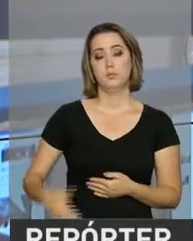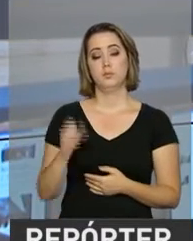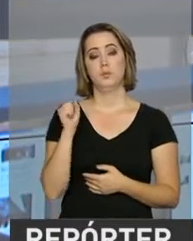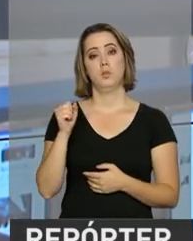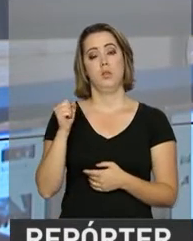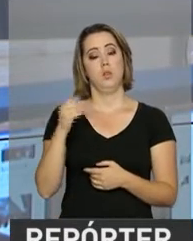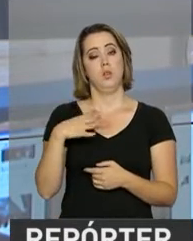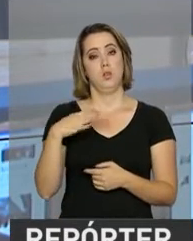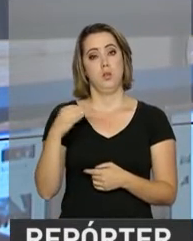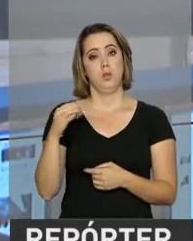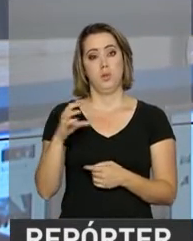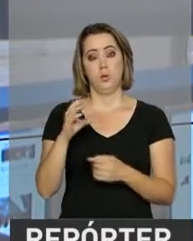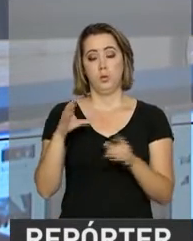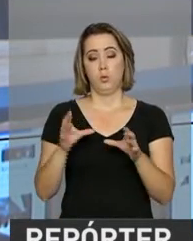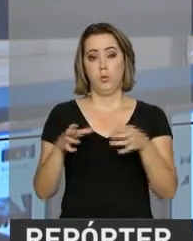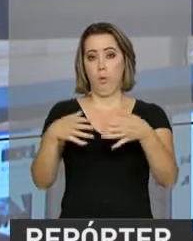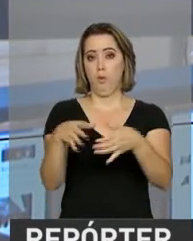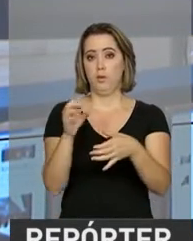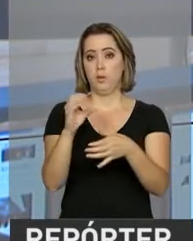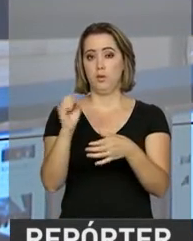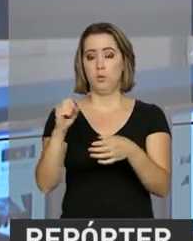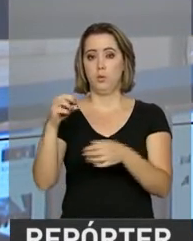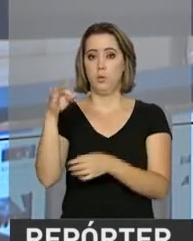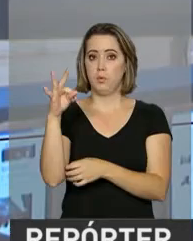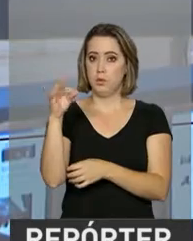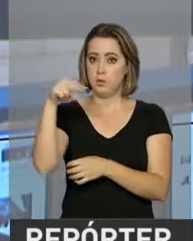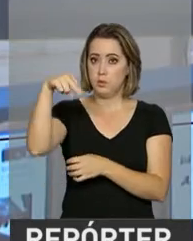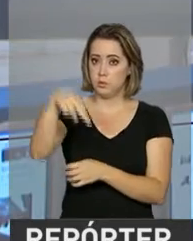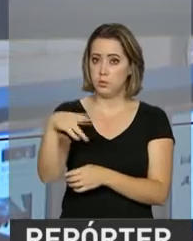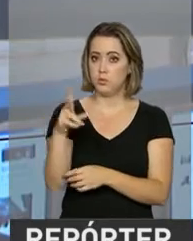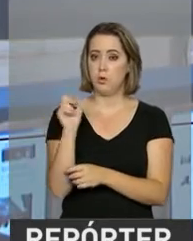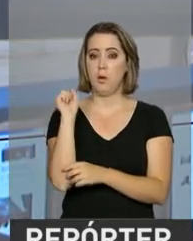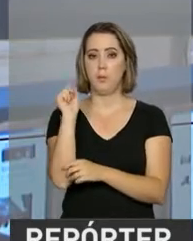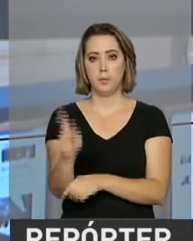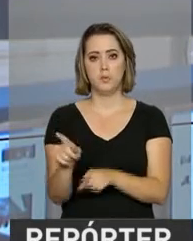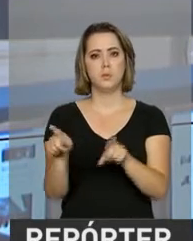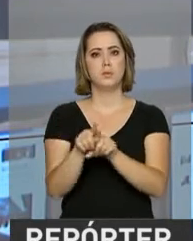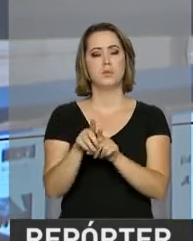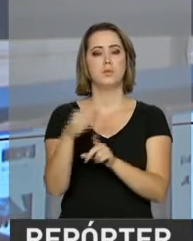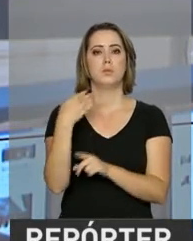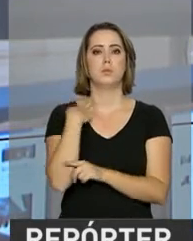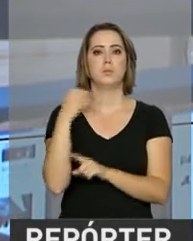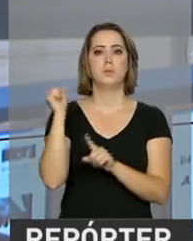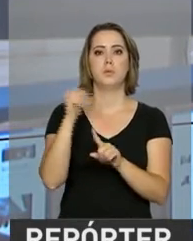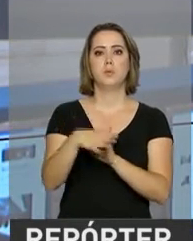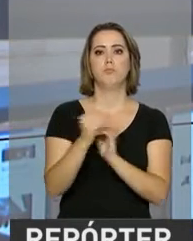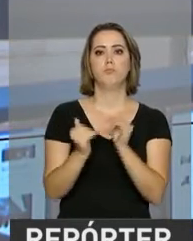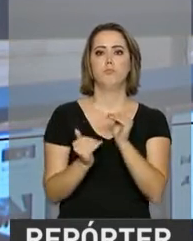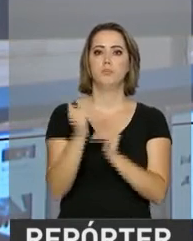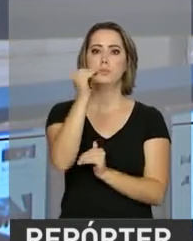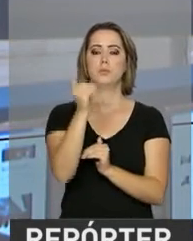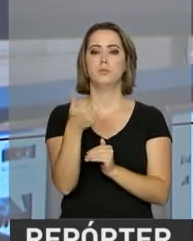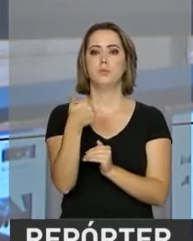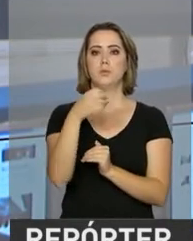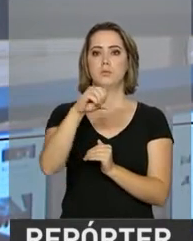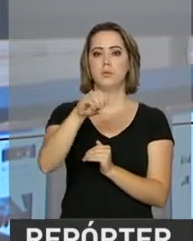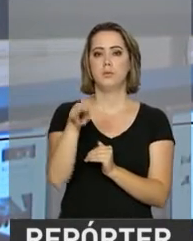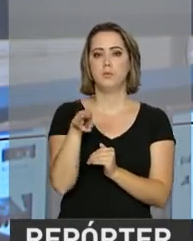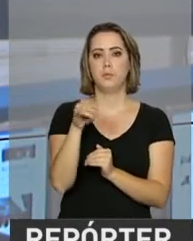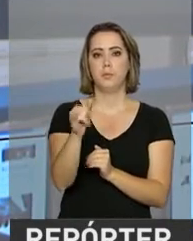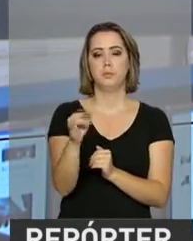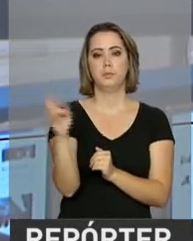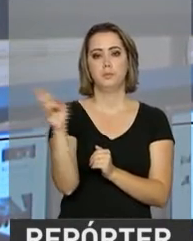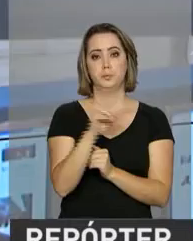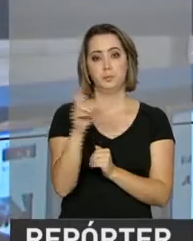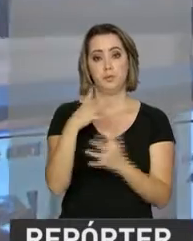que é formada por Tesouro Nacional, Previdência Social e Banco Central, superou as despesas em quase 19 bilhões de reais.